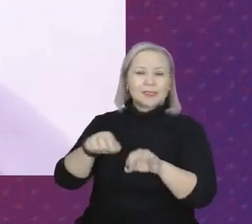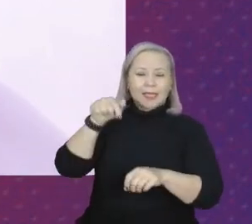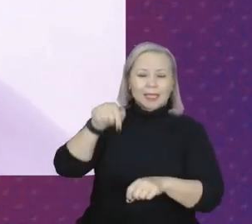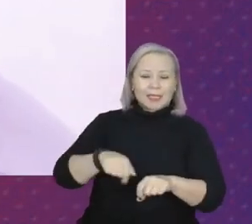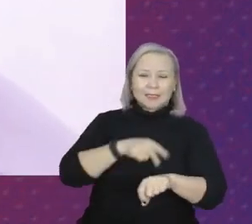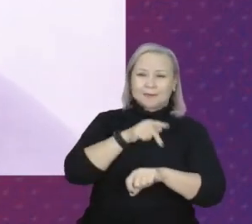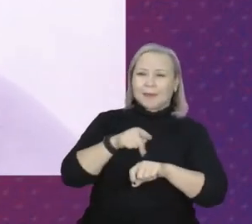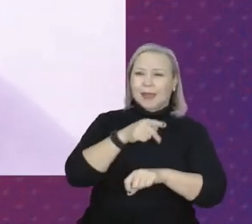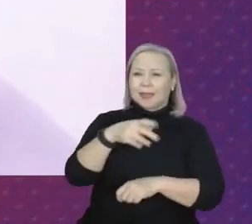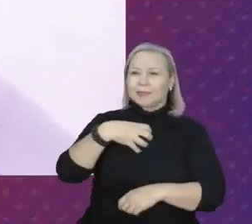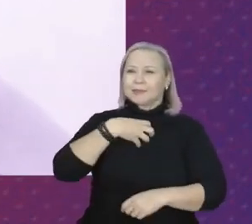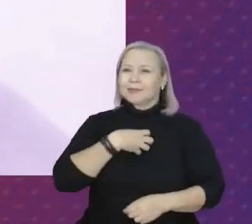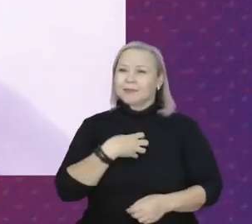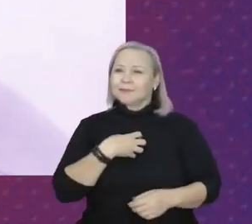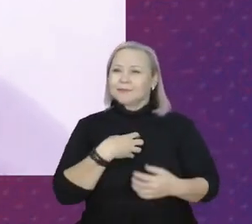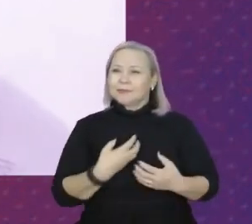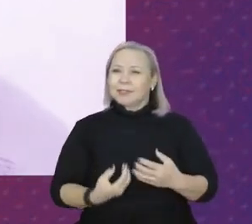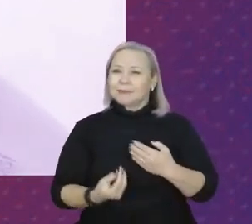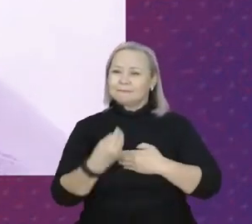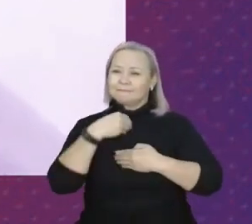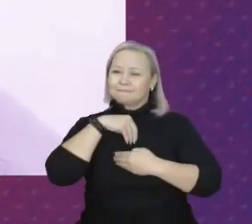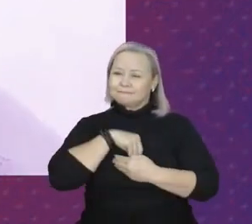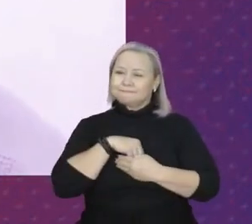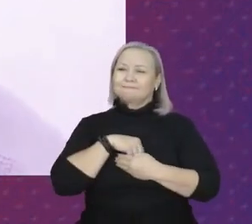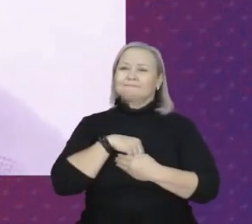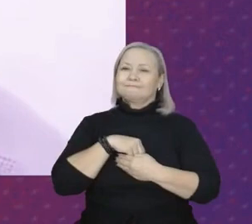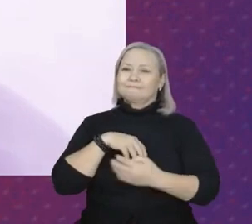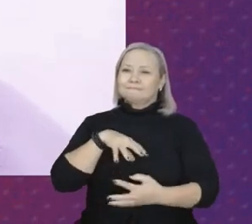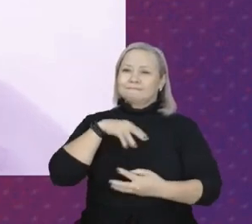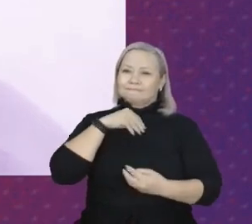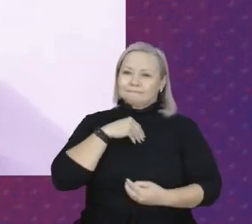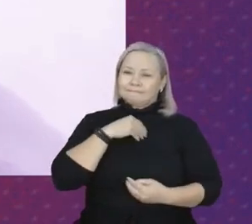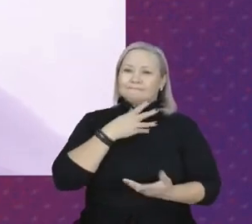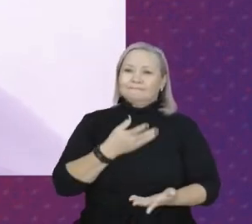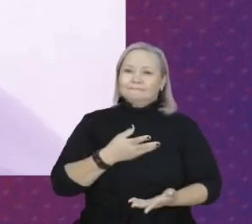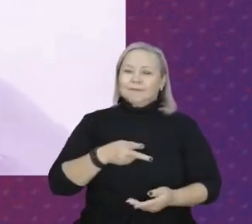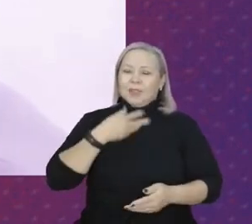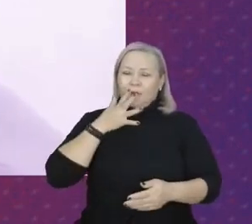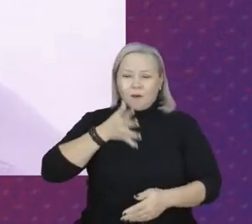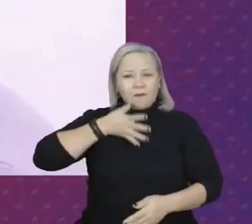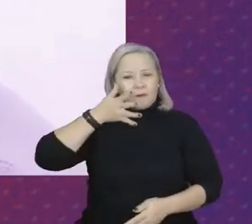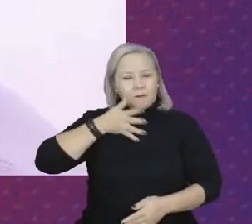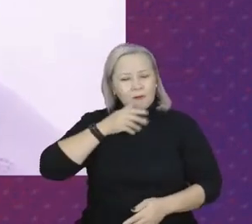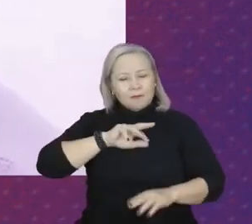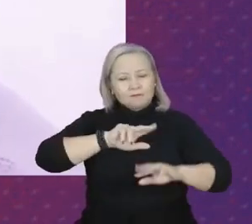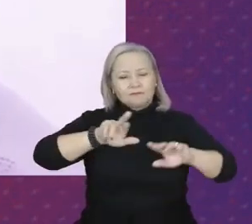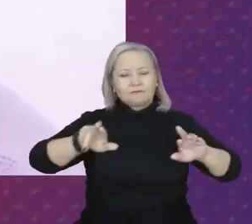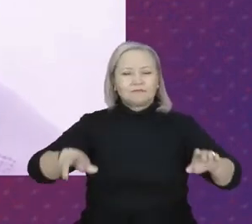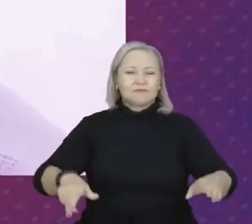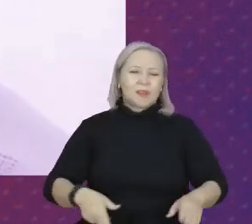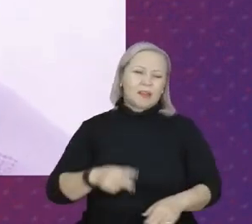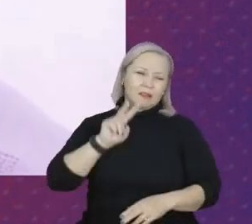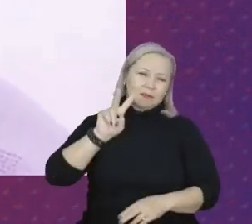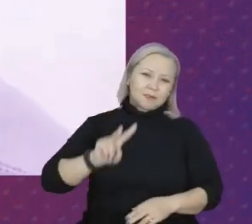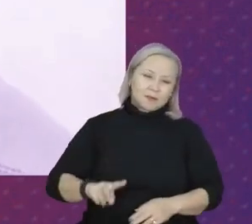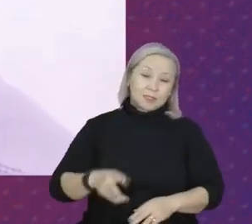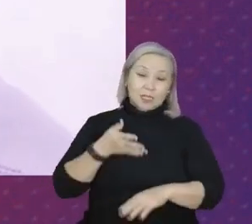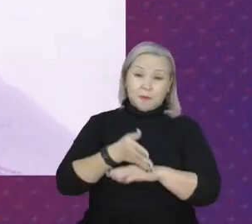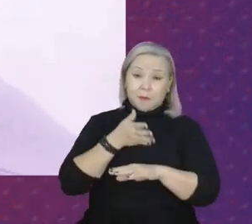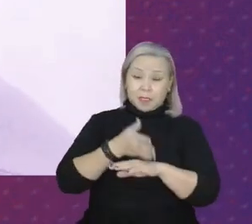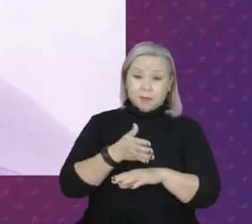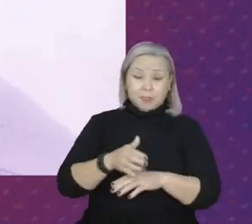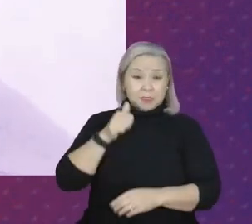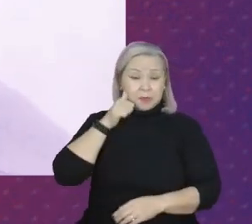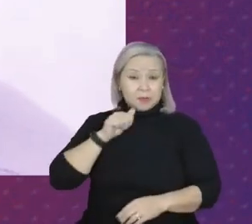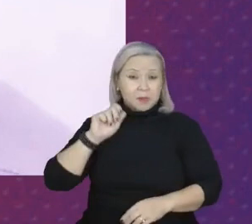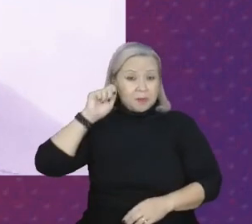país de forma orgânica. Como já foi falado aqui, em diversos momentos, a participação da